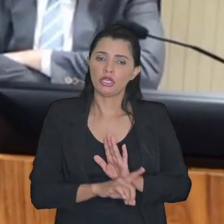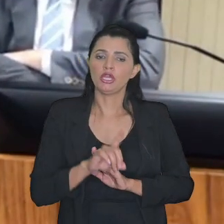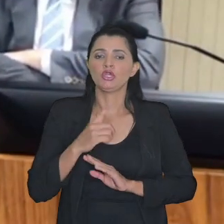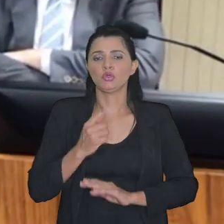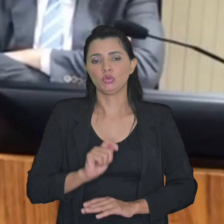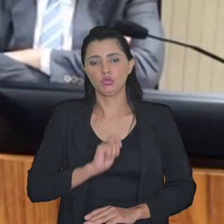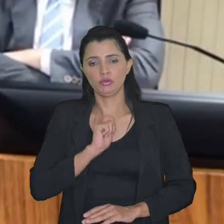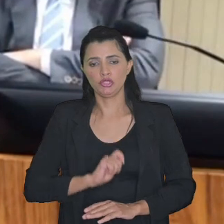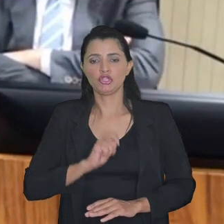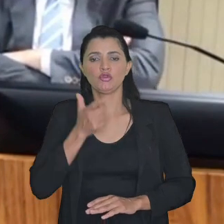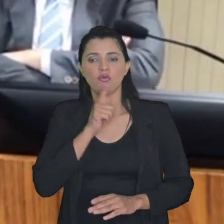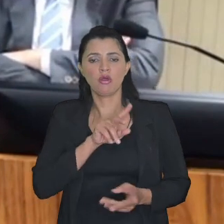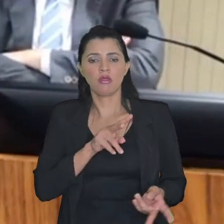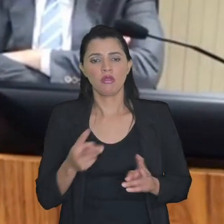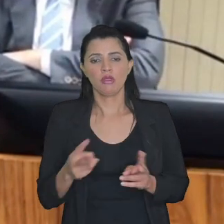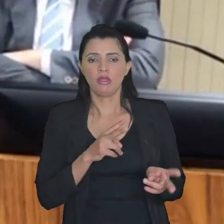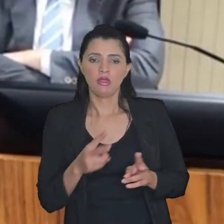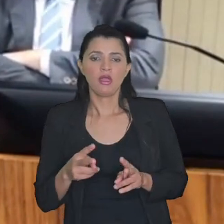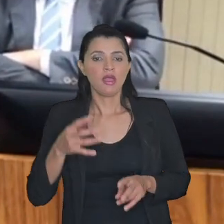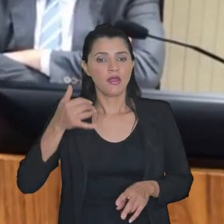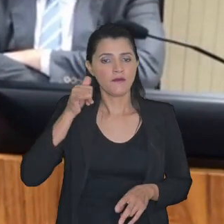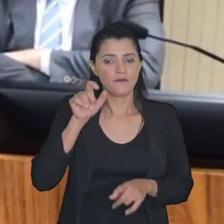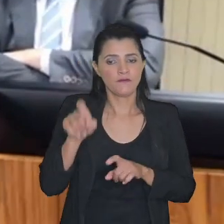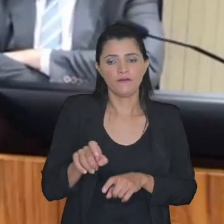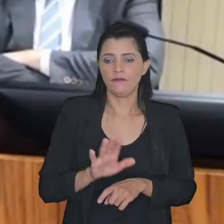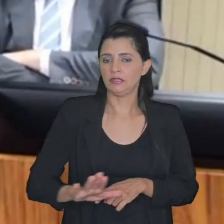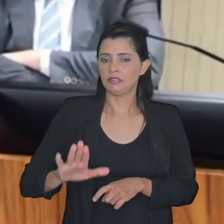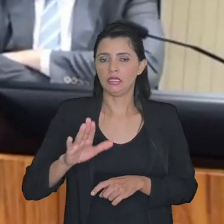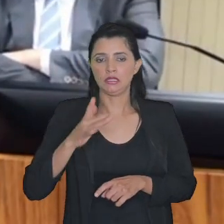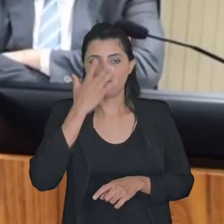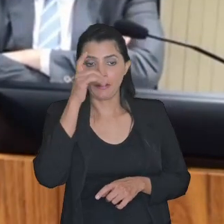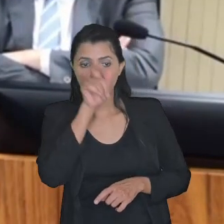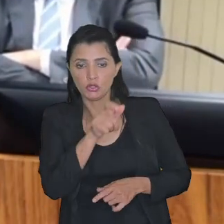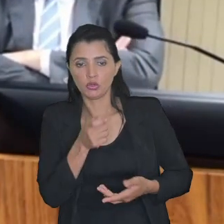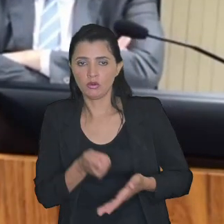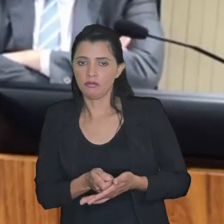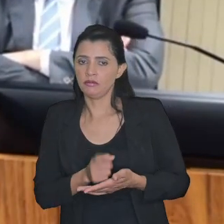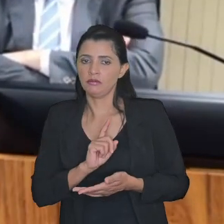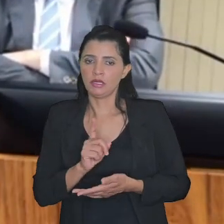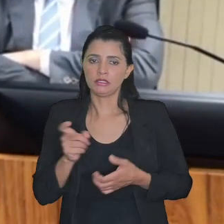subjetivo à transação nem a fazenda e nem o contribuinte